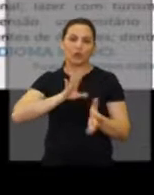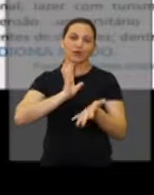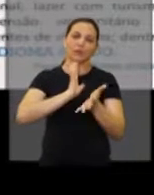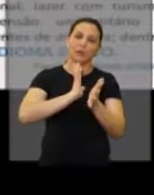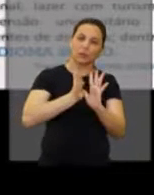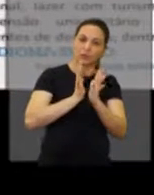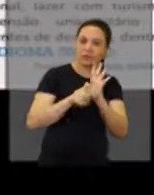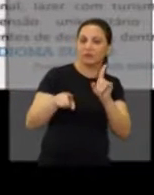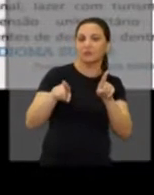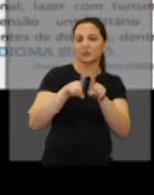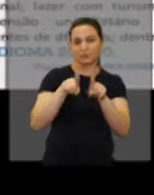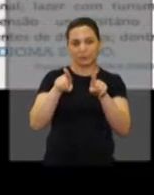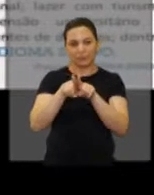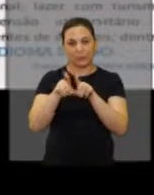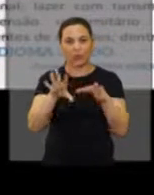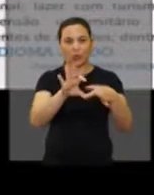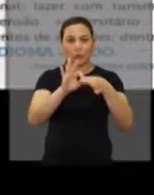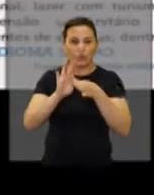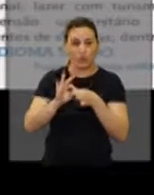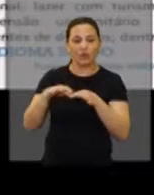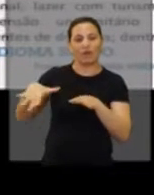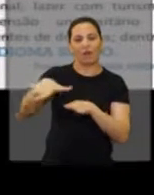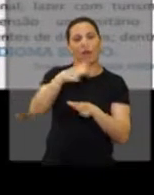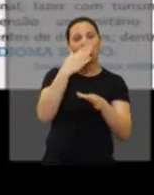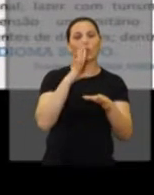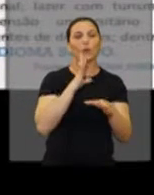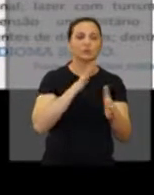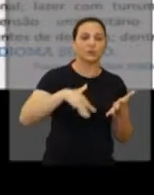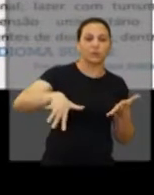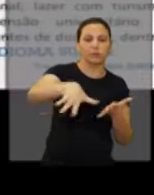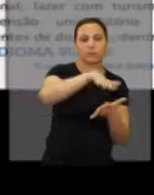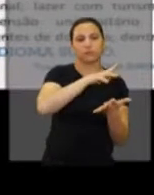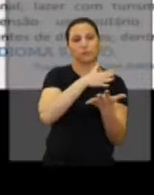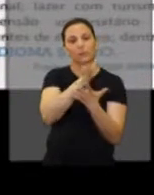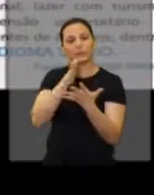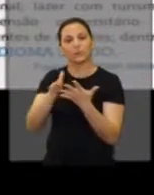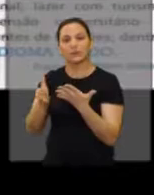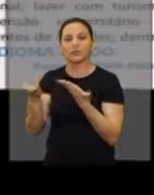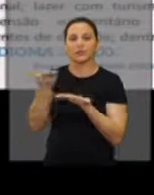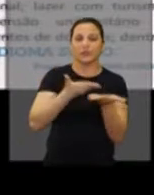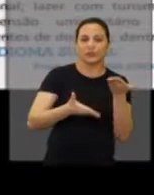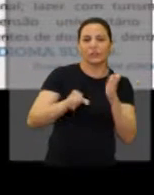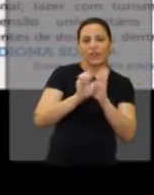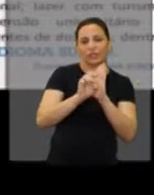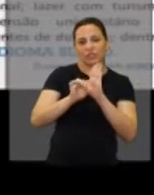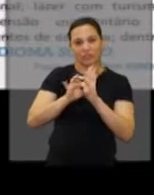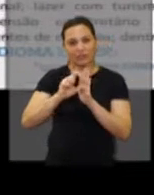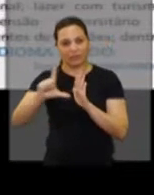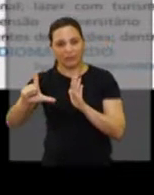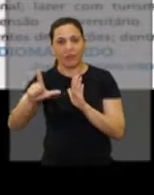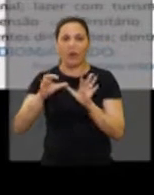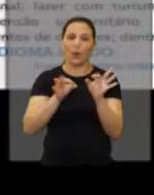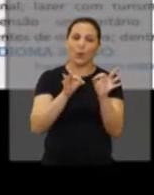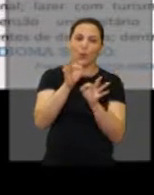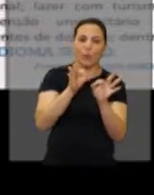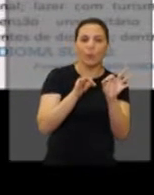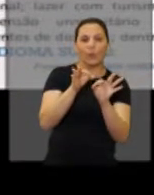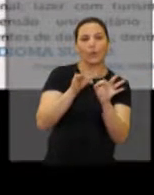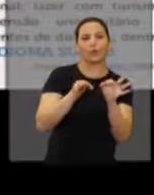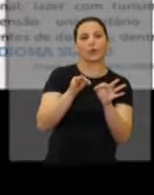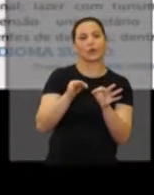língua brasileira de sinais, realizar convênios nas áreas do conhecimento, programas de intercâmbios, editais, programas de